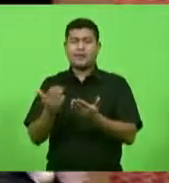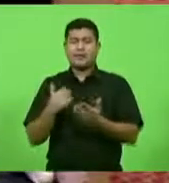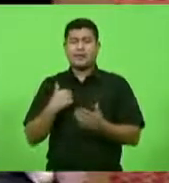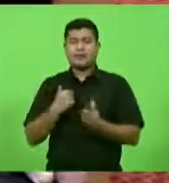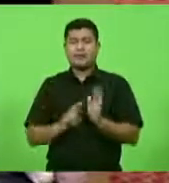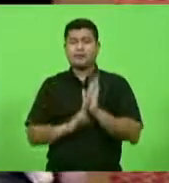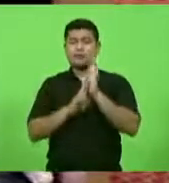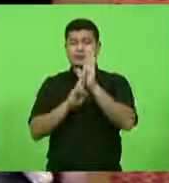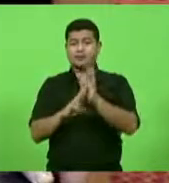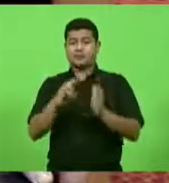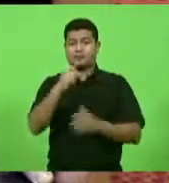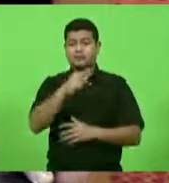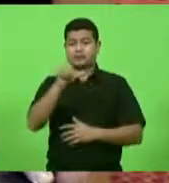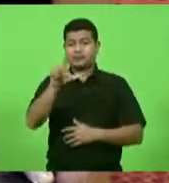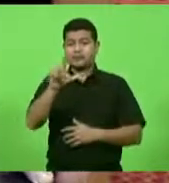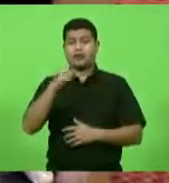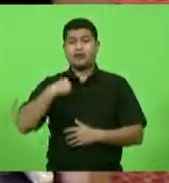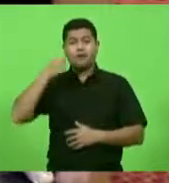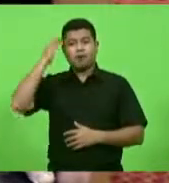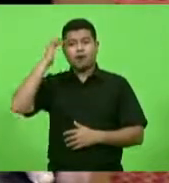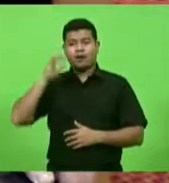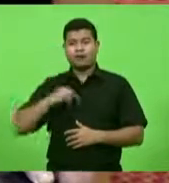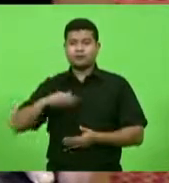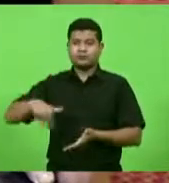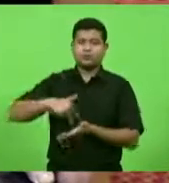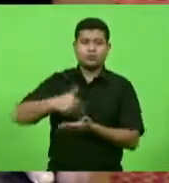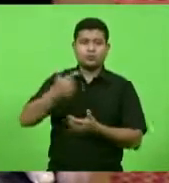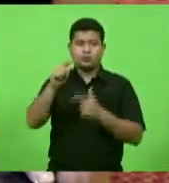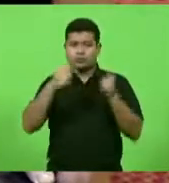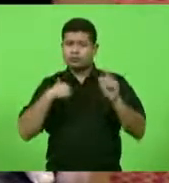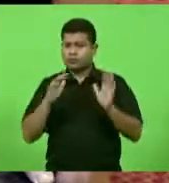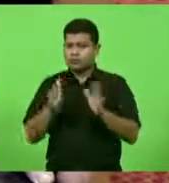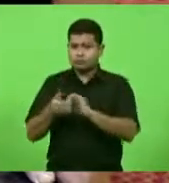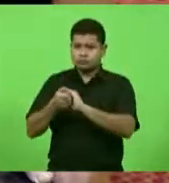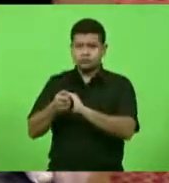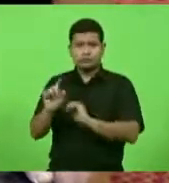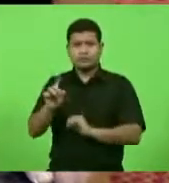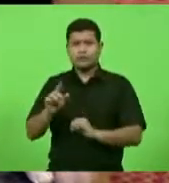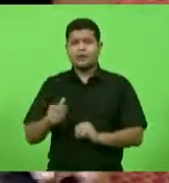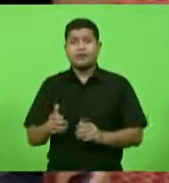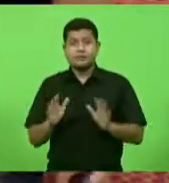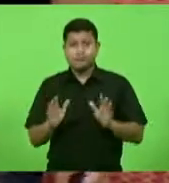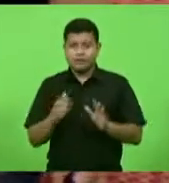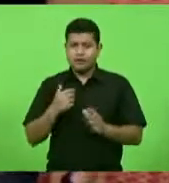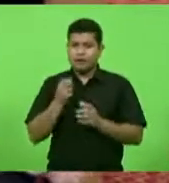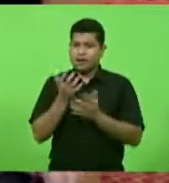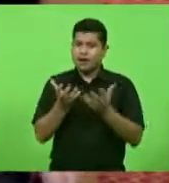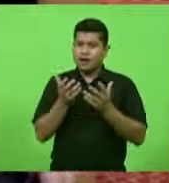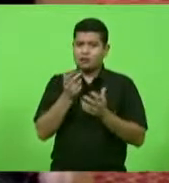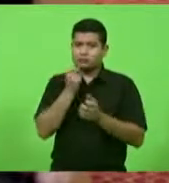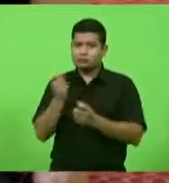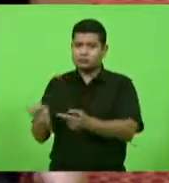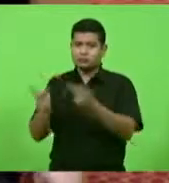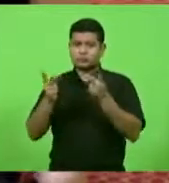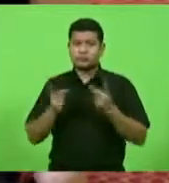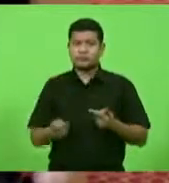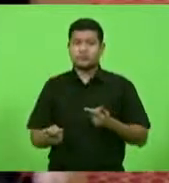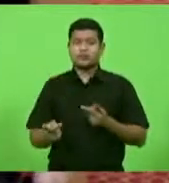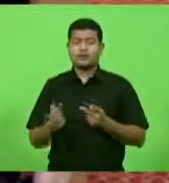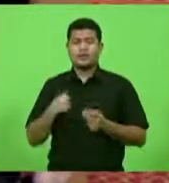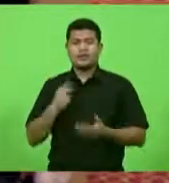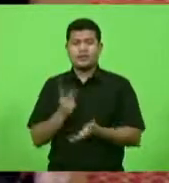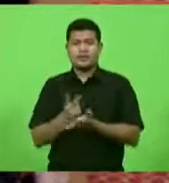eu acho que nenhum colega usou a palavra, mas dar as boas-vindas, bom retorno, e sei que o tempo que aqui estiver